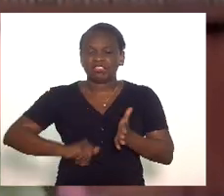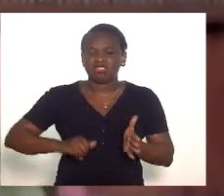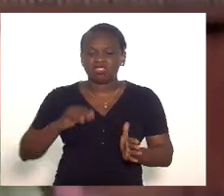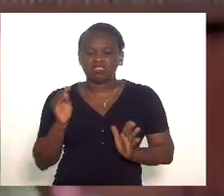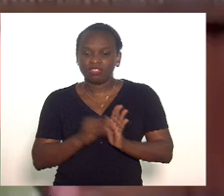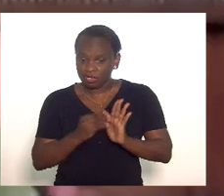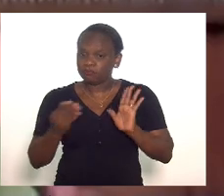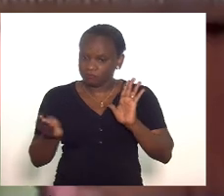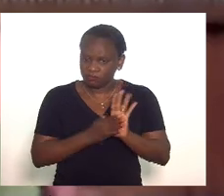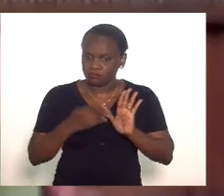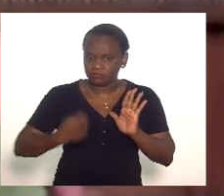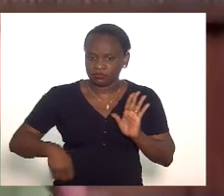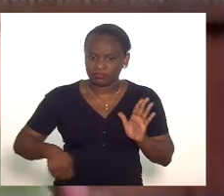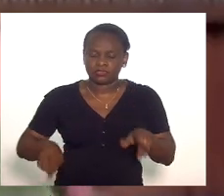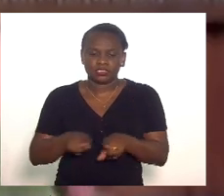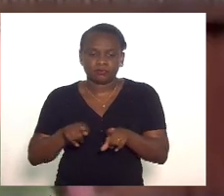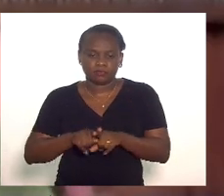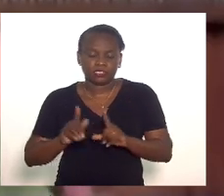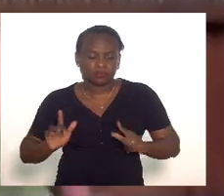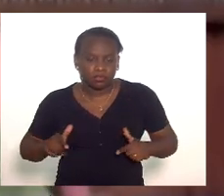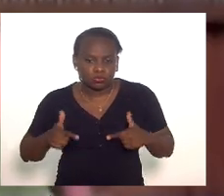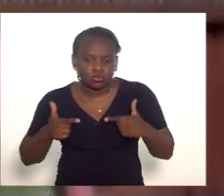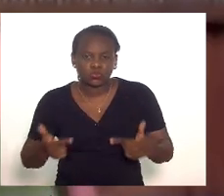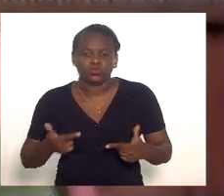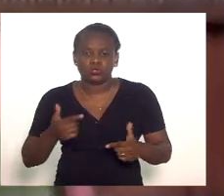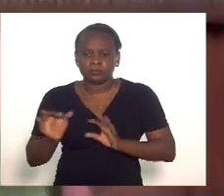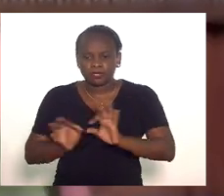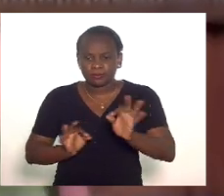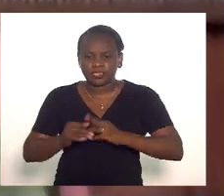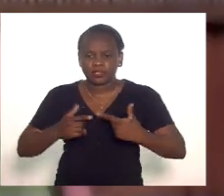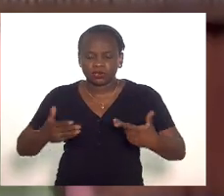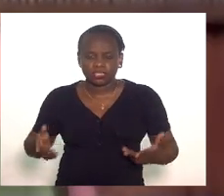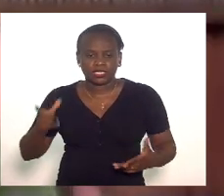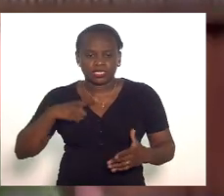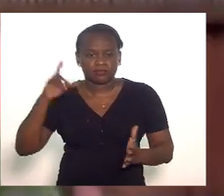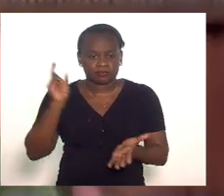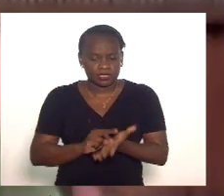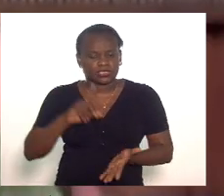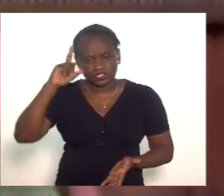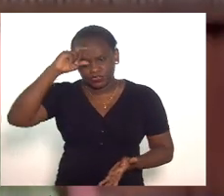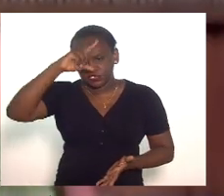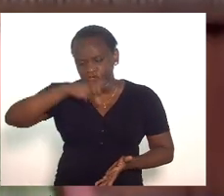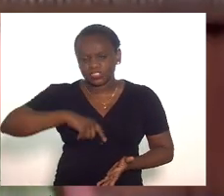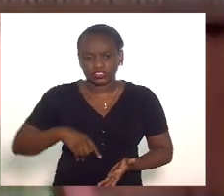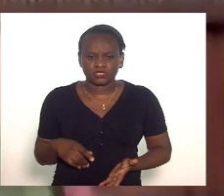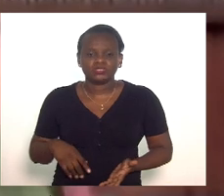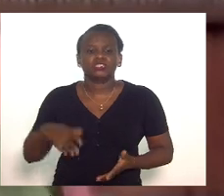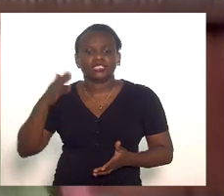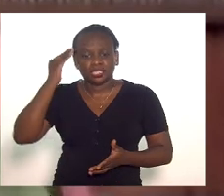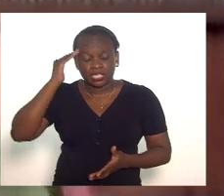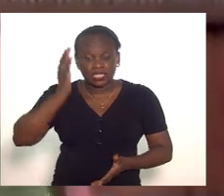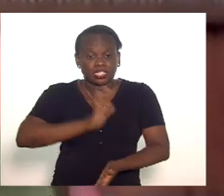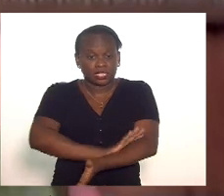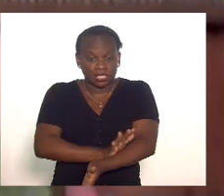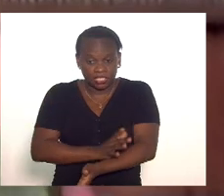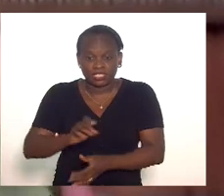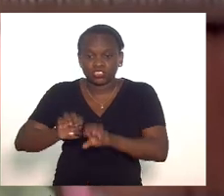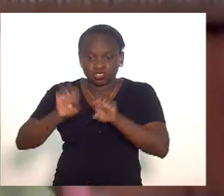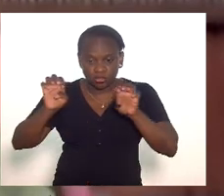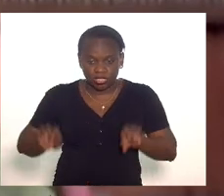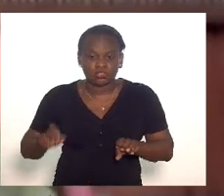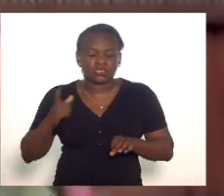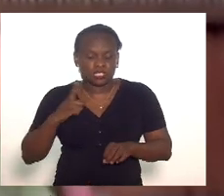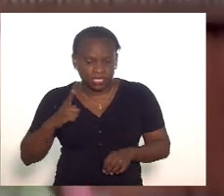na adoção de medidas nesse sentido para enfrentar essa realidade dura entender que o racismo é estrutural